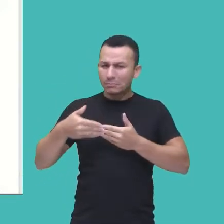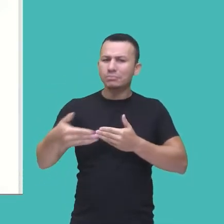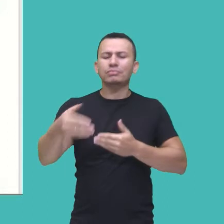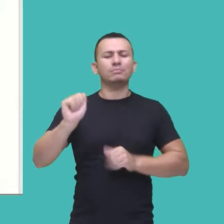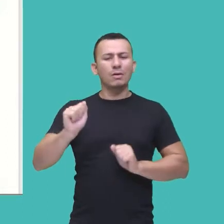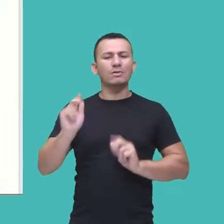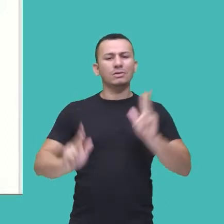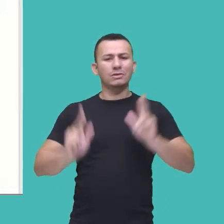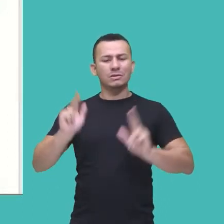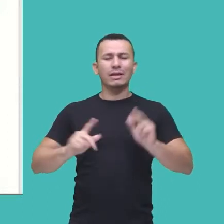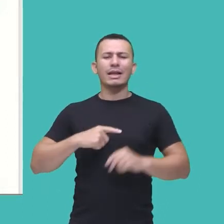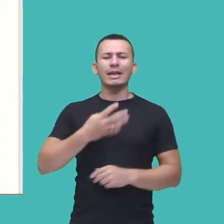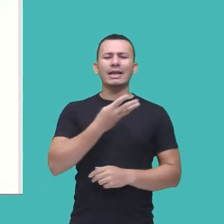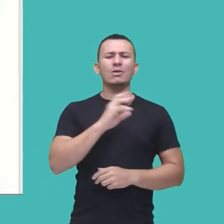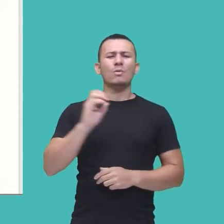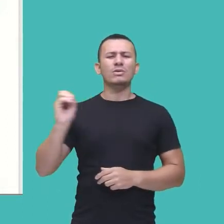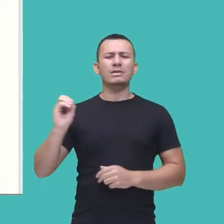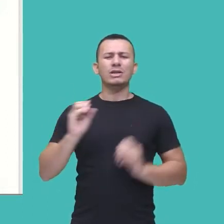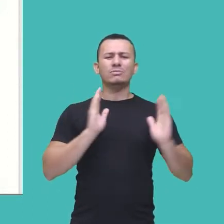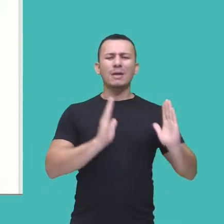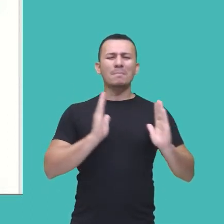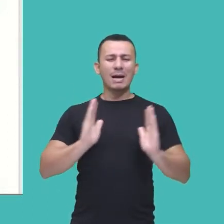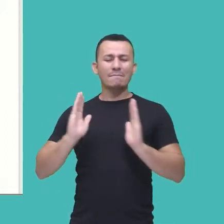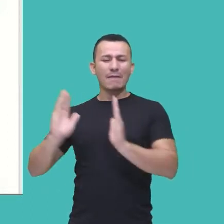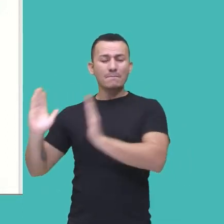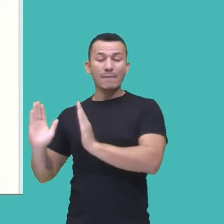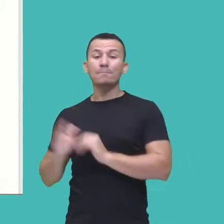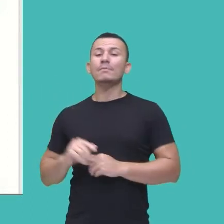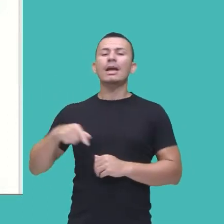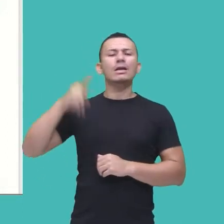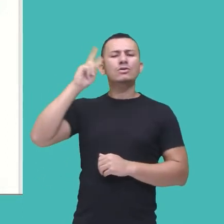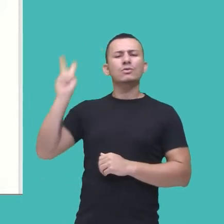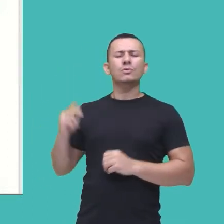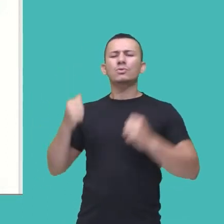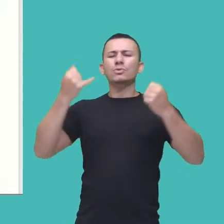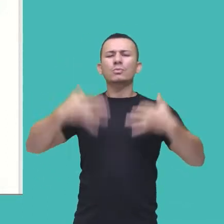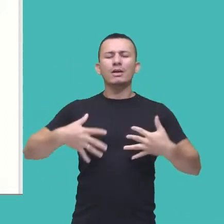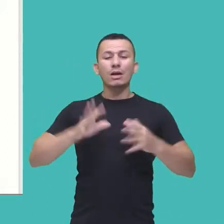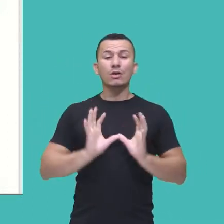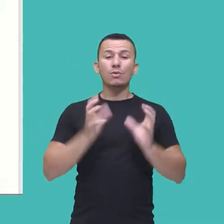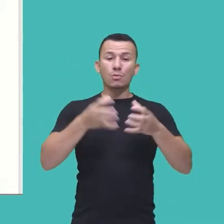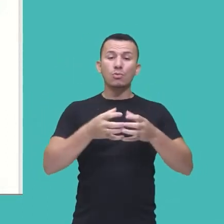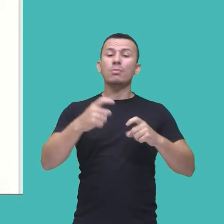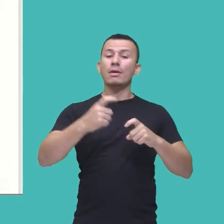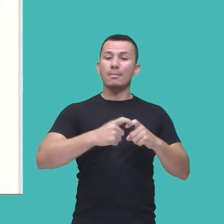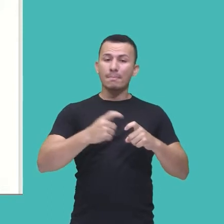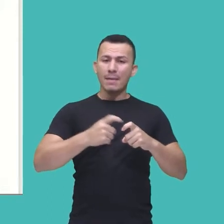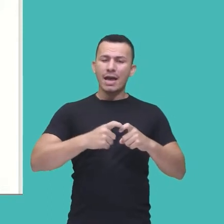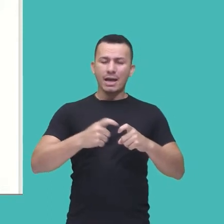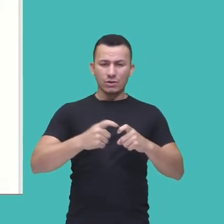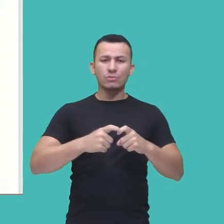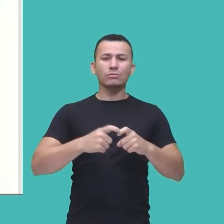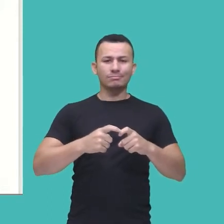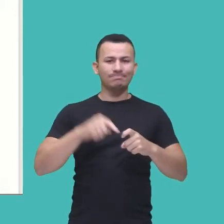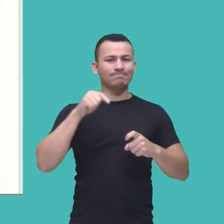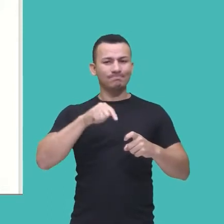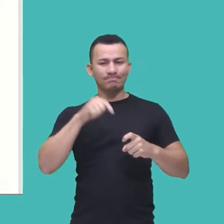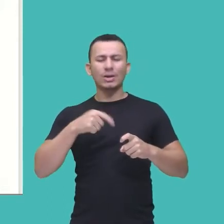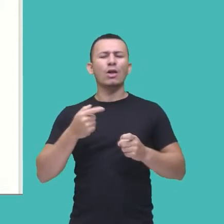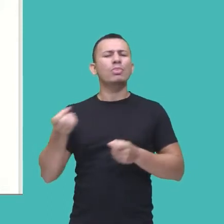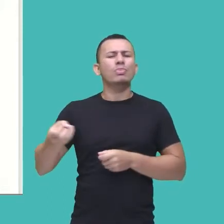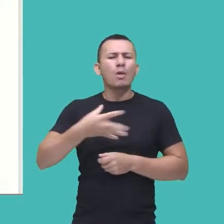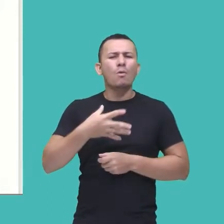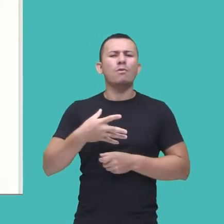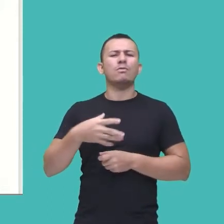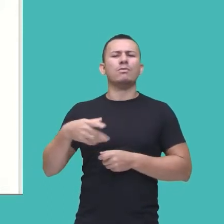de 400 episódios e ela narra, né, o drama, vida diária de um grupo de médicos que são ali iniciantes, né, como